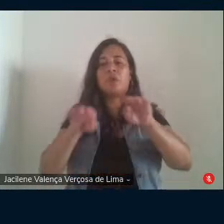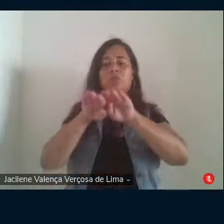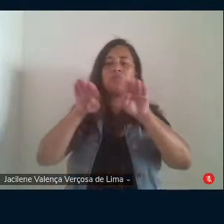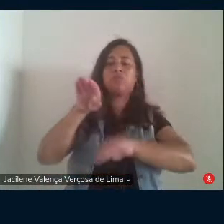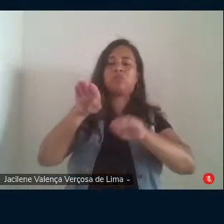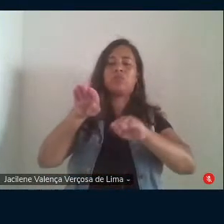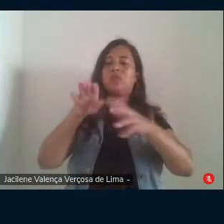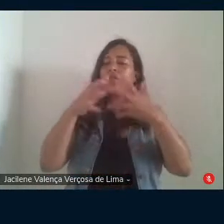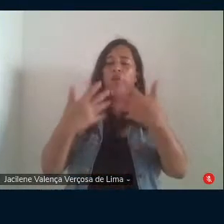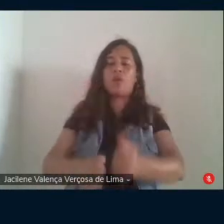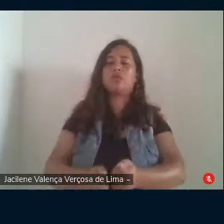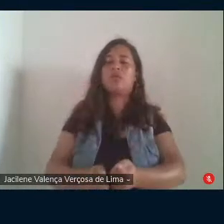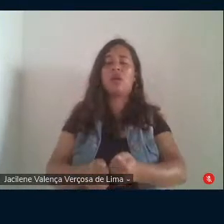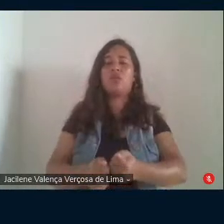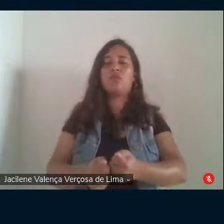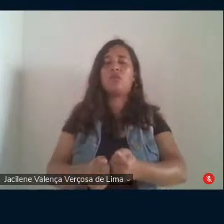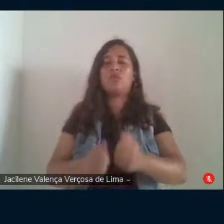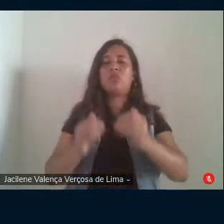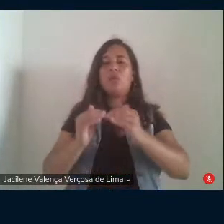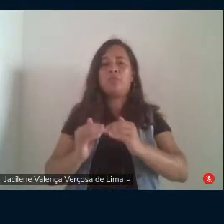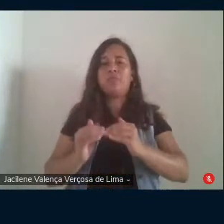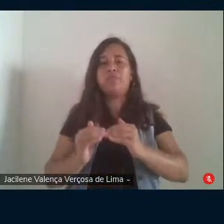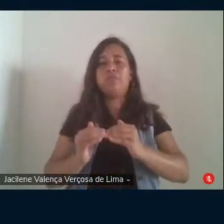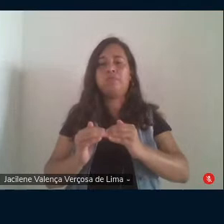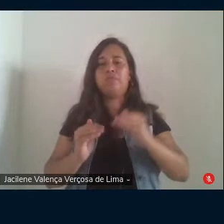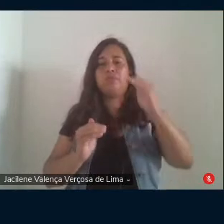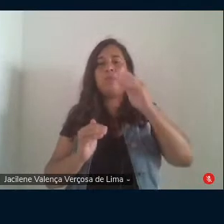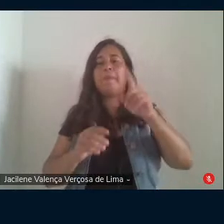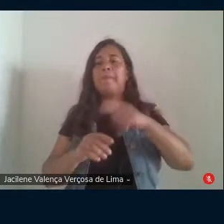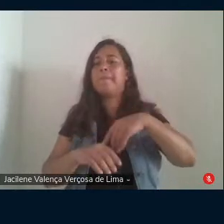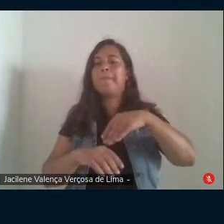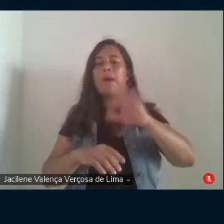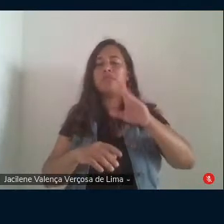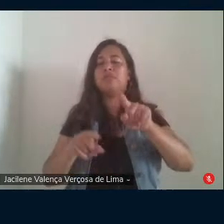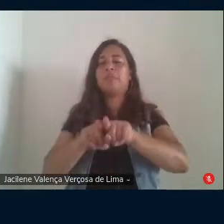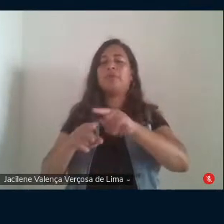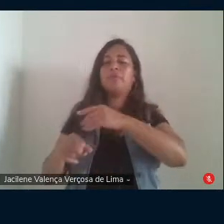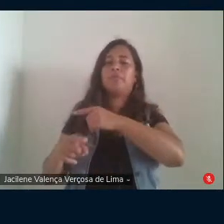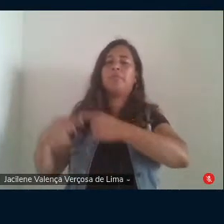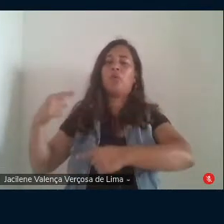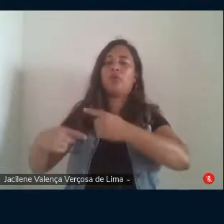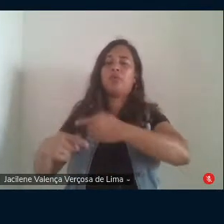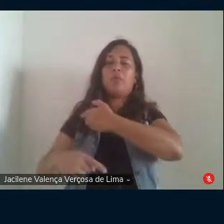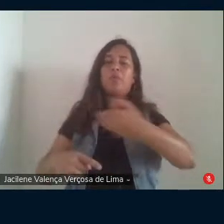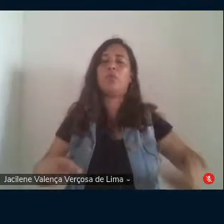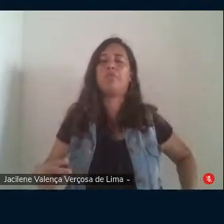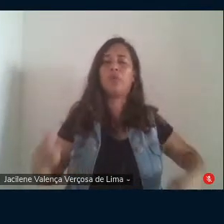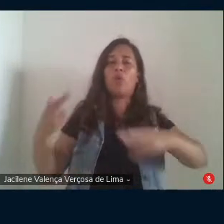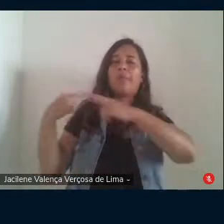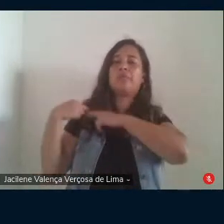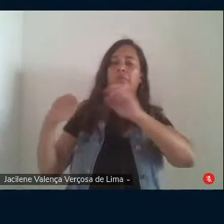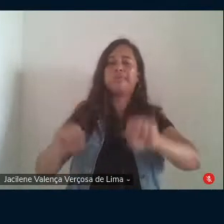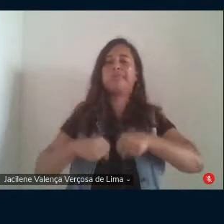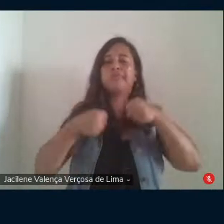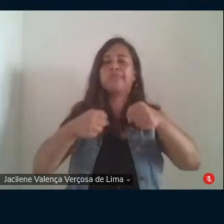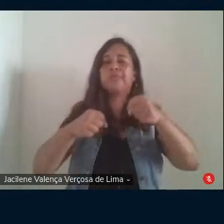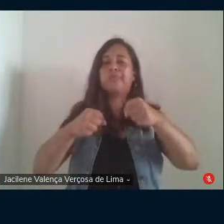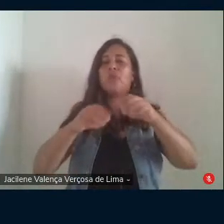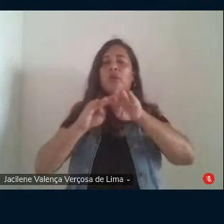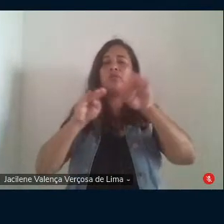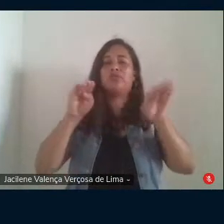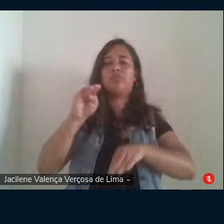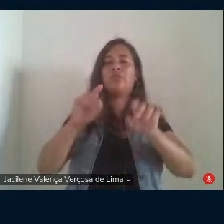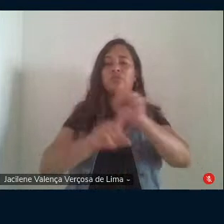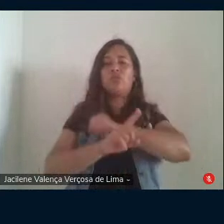aceitaram a promoção muito menos a perenidade de políticas públicas compromissadas com o enfrentamento às desigualdades sociais